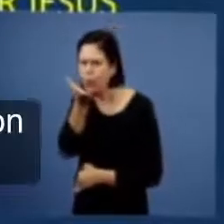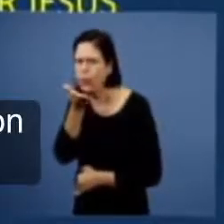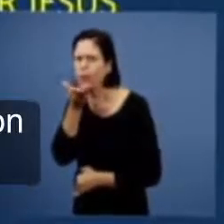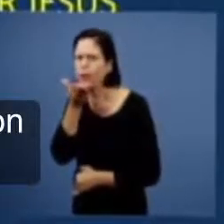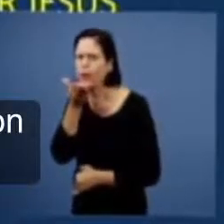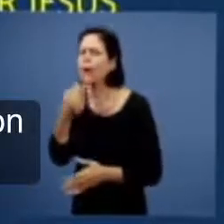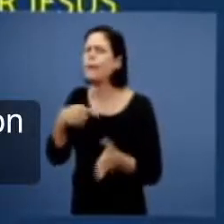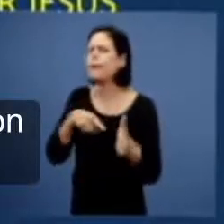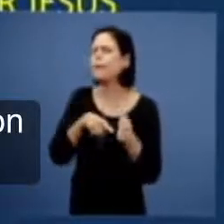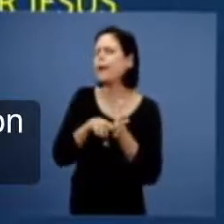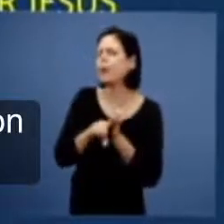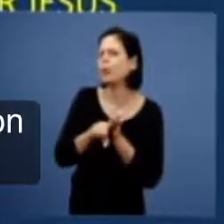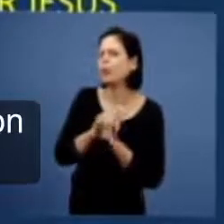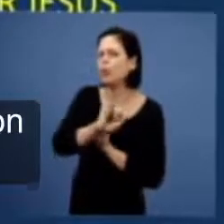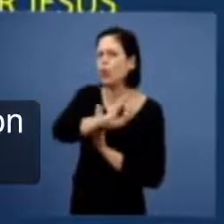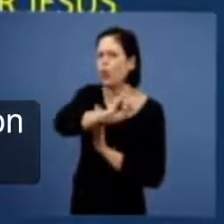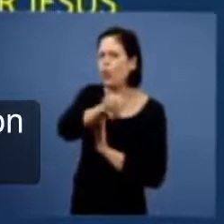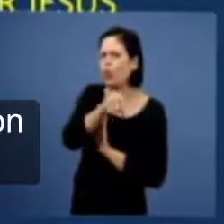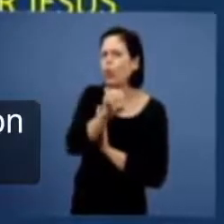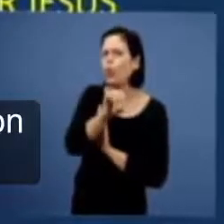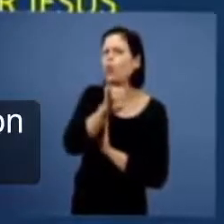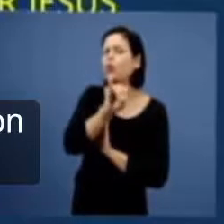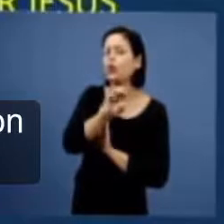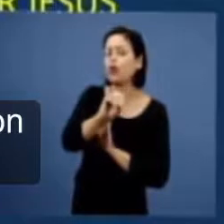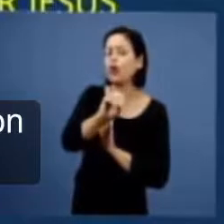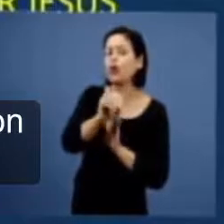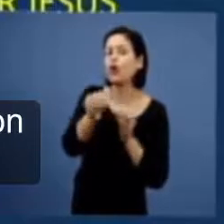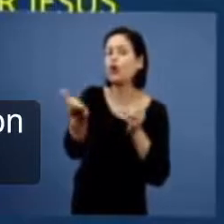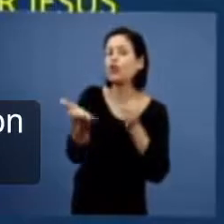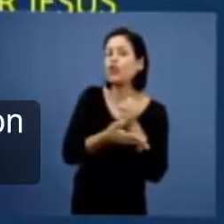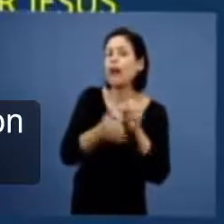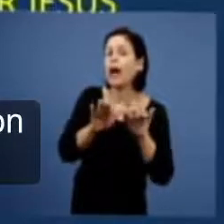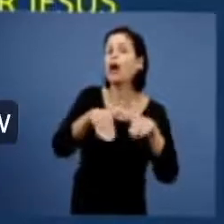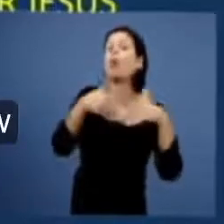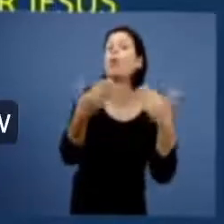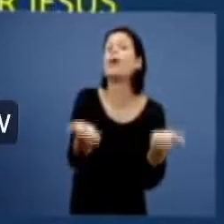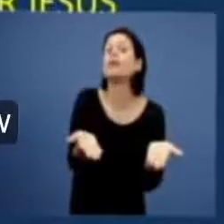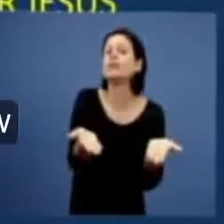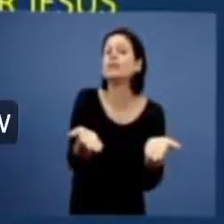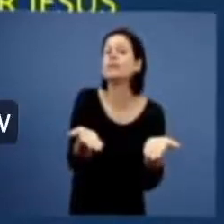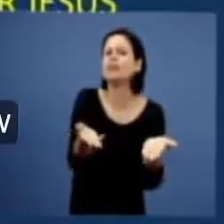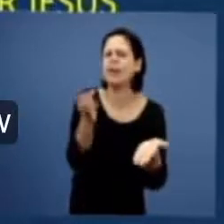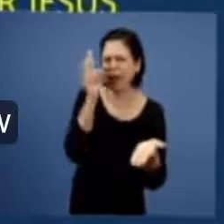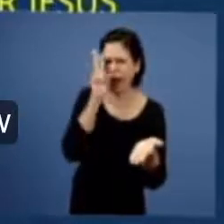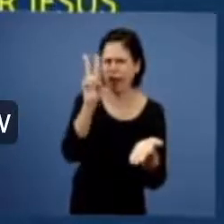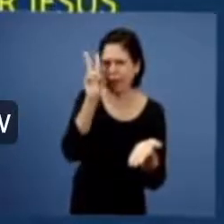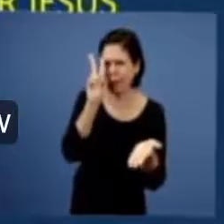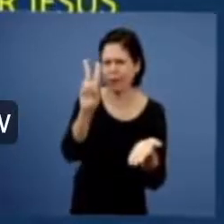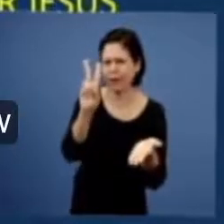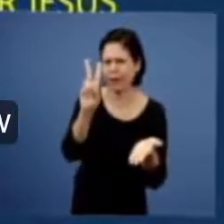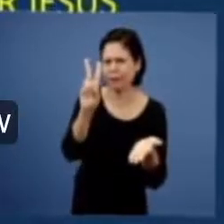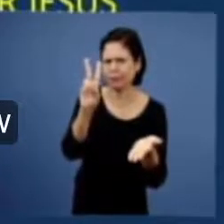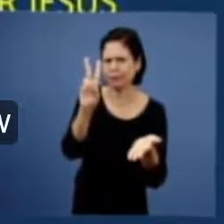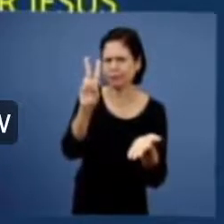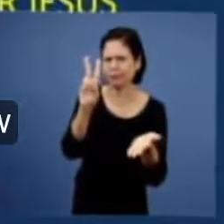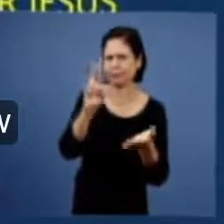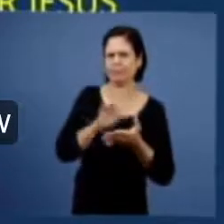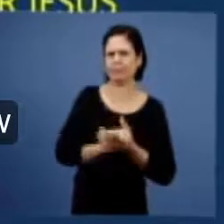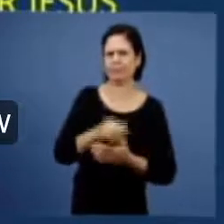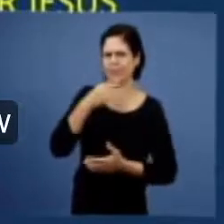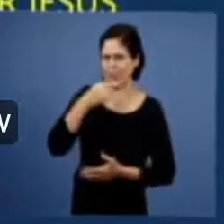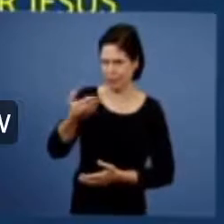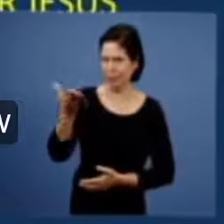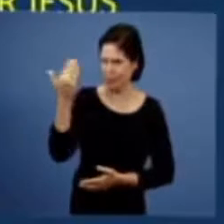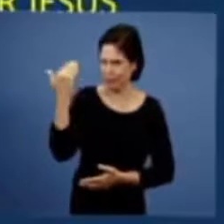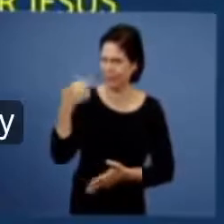quando o joio será retirado? Então essa pergunta foi feita, foi publicada, e os